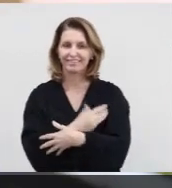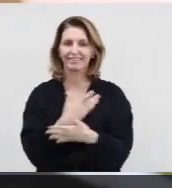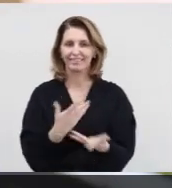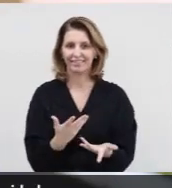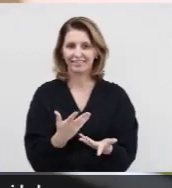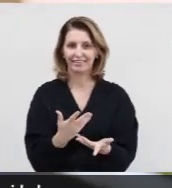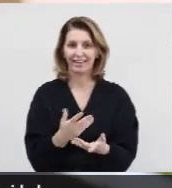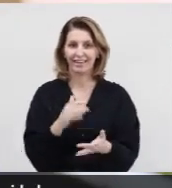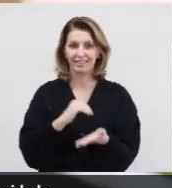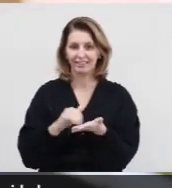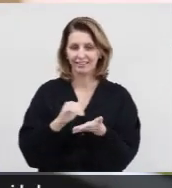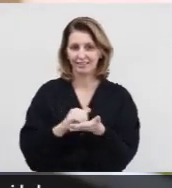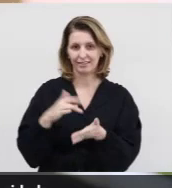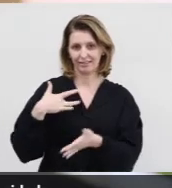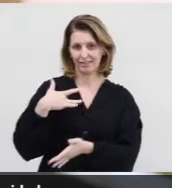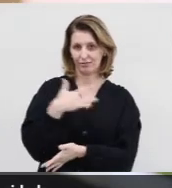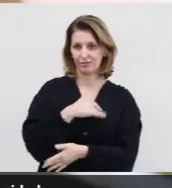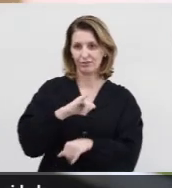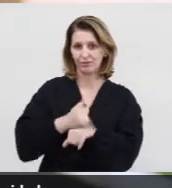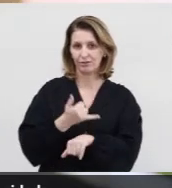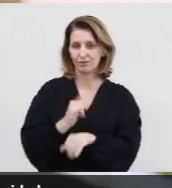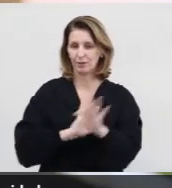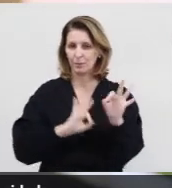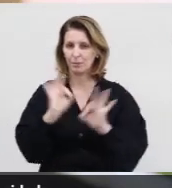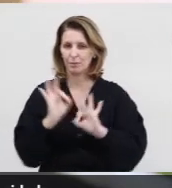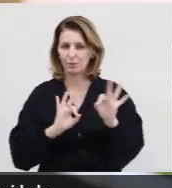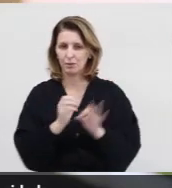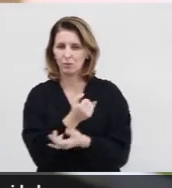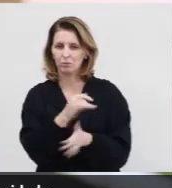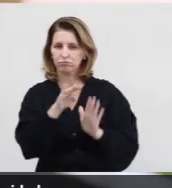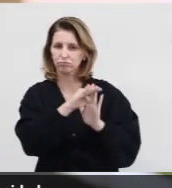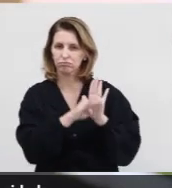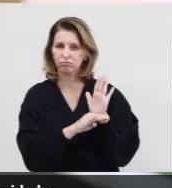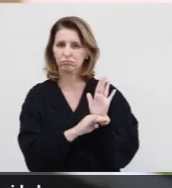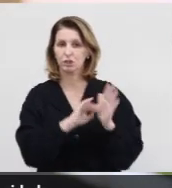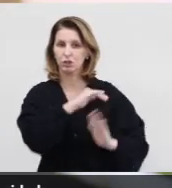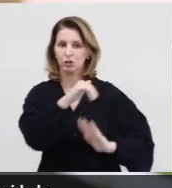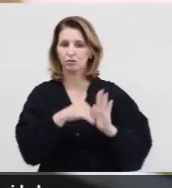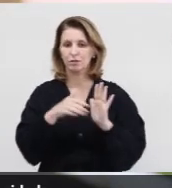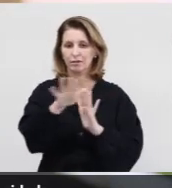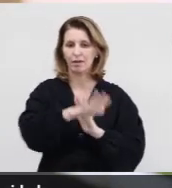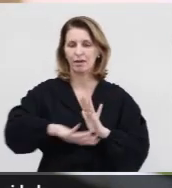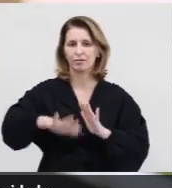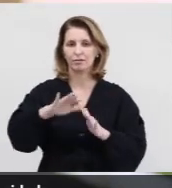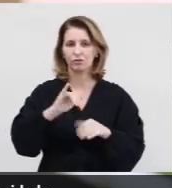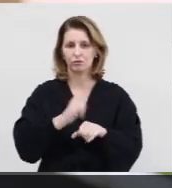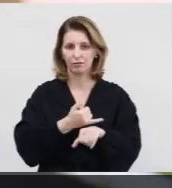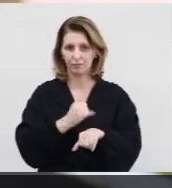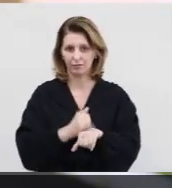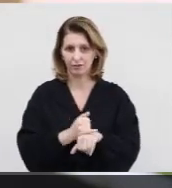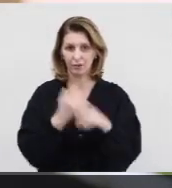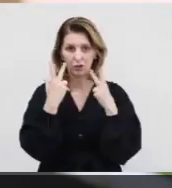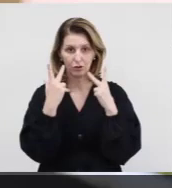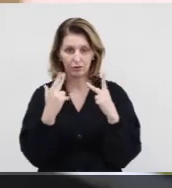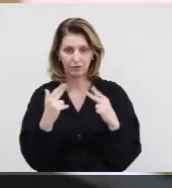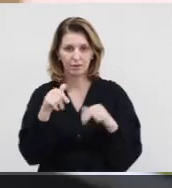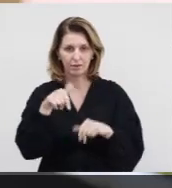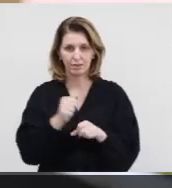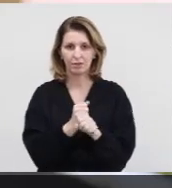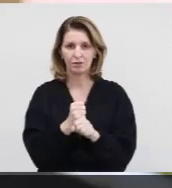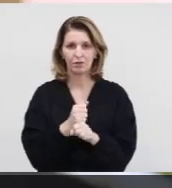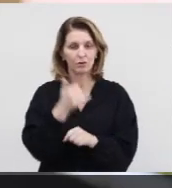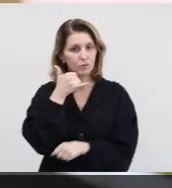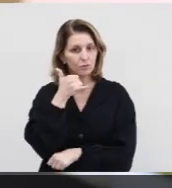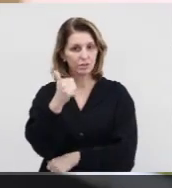Materno, a Secretaria de Saúde de Joinville preparou algumas ações em todas as regiões da cidade. Uma novidade este